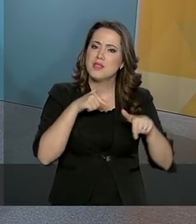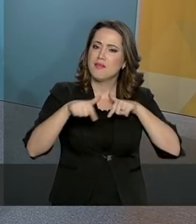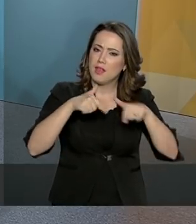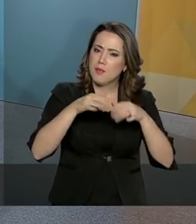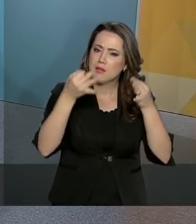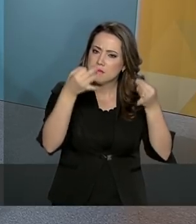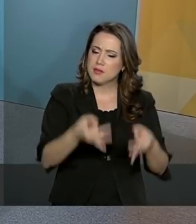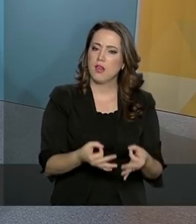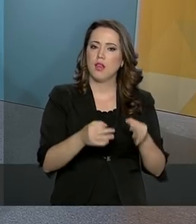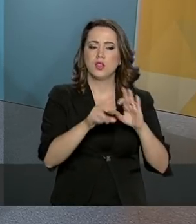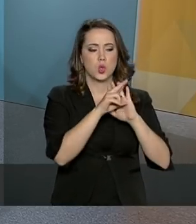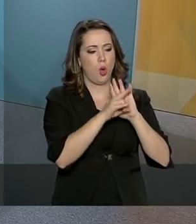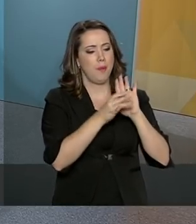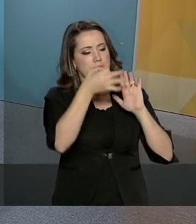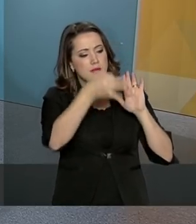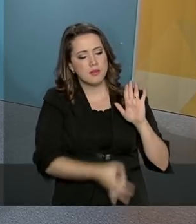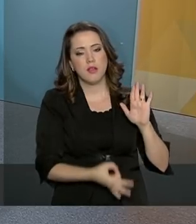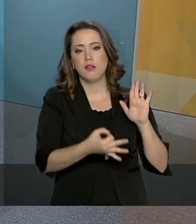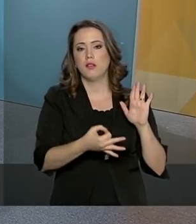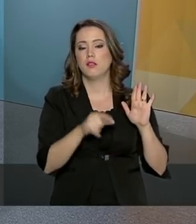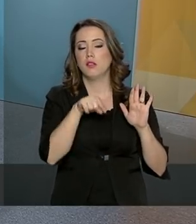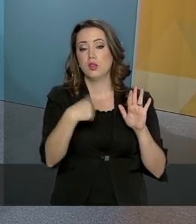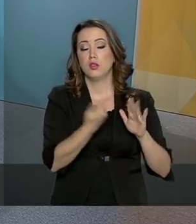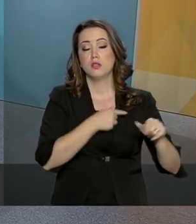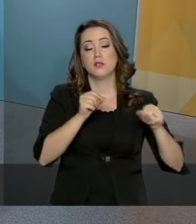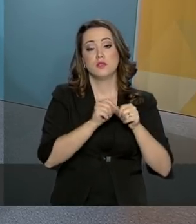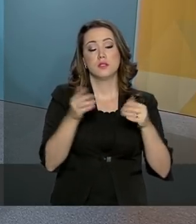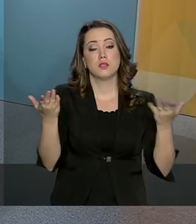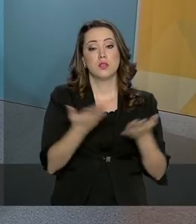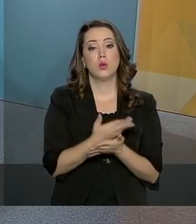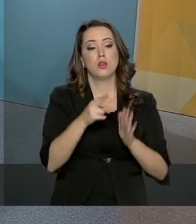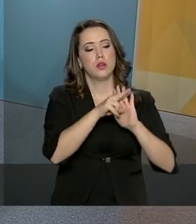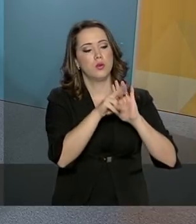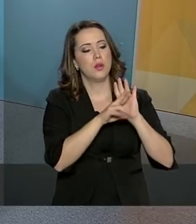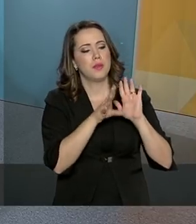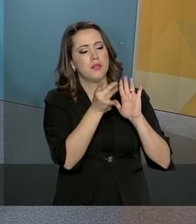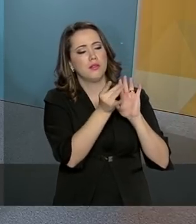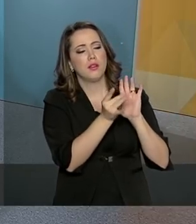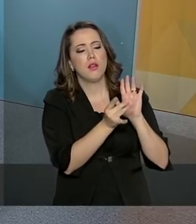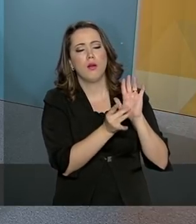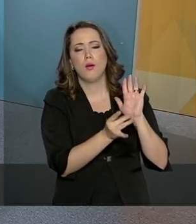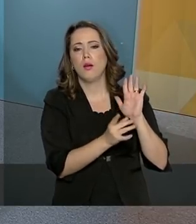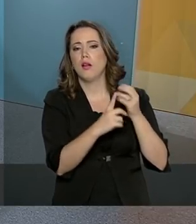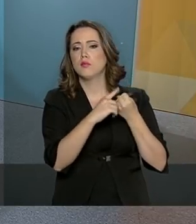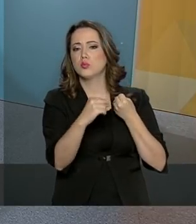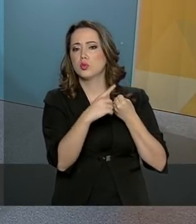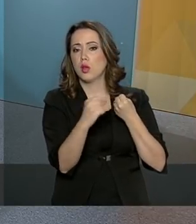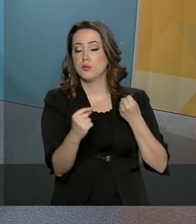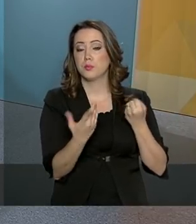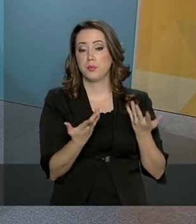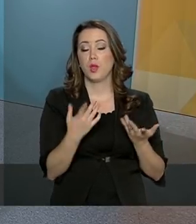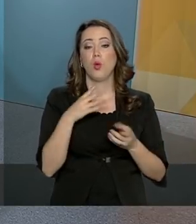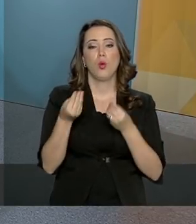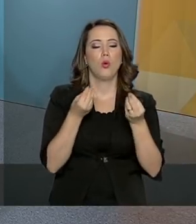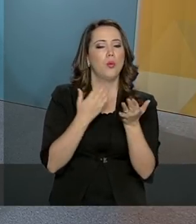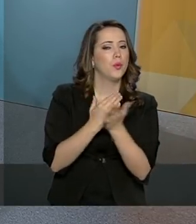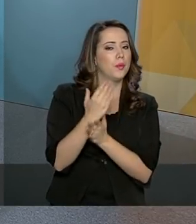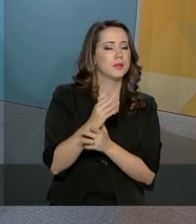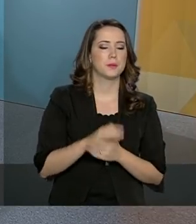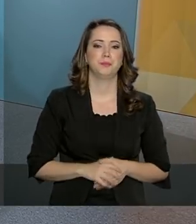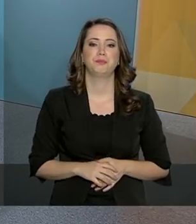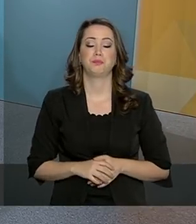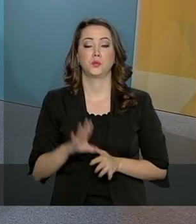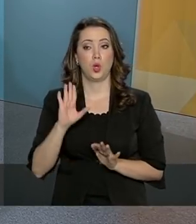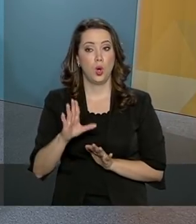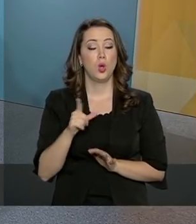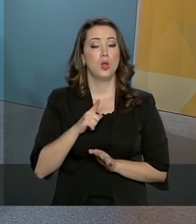tenha efetividade. Entendeu? Então, é o que nós vamos fazer agora. Regulamentar todos esses artigos. E quais são os passos iniciais? Criamos um